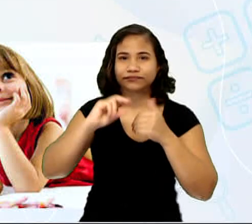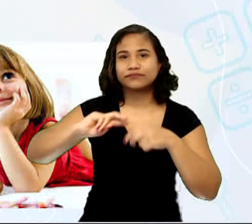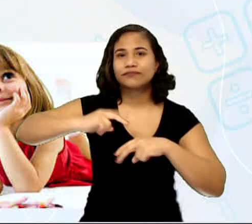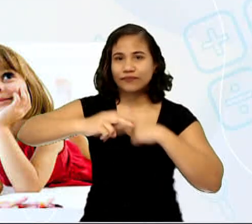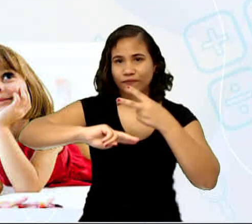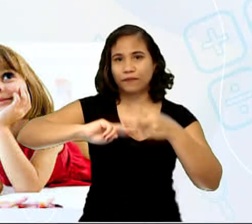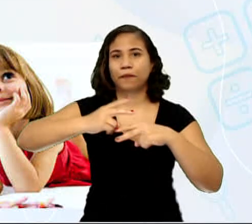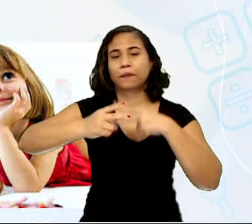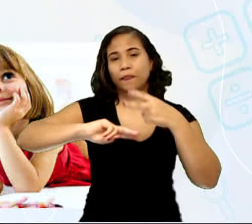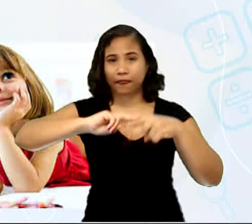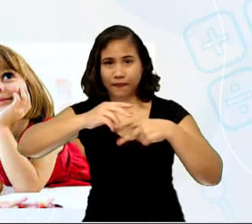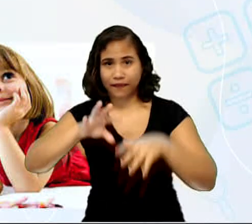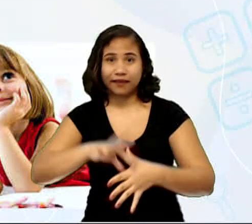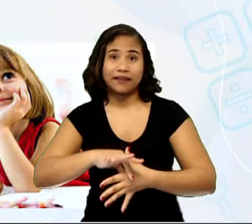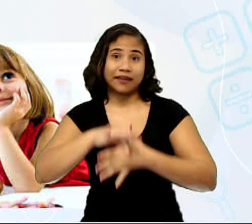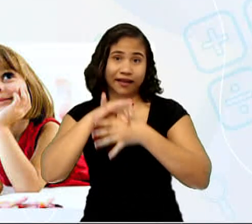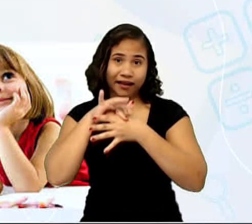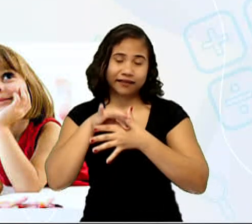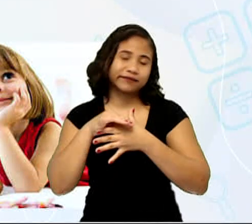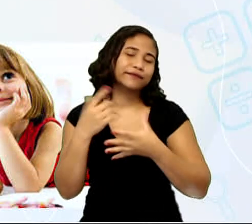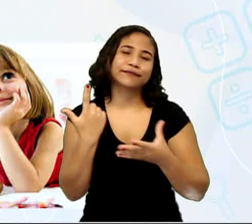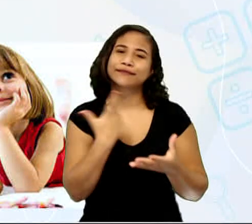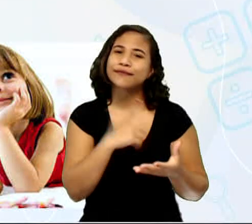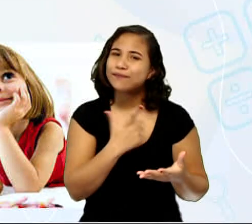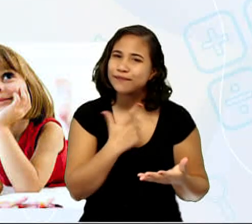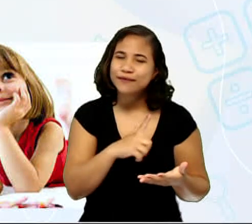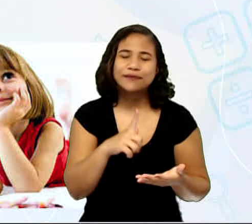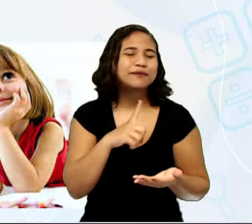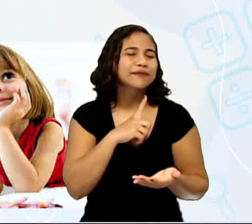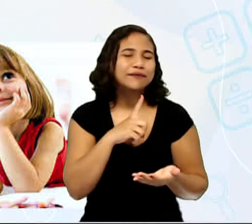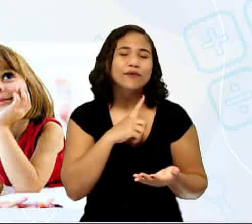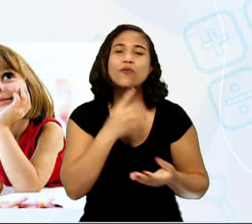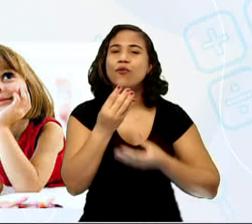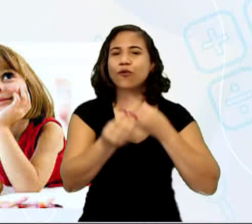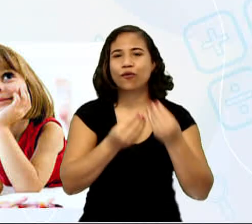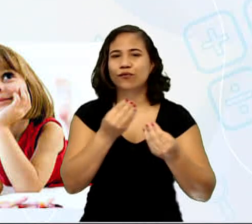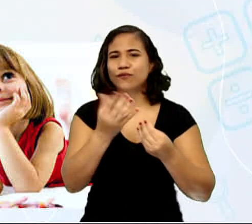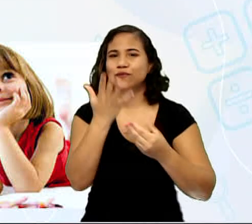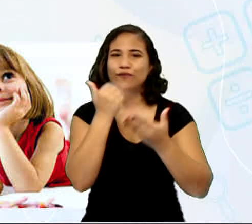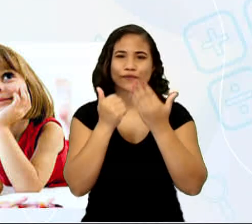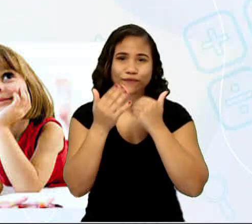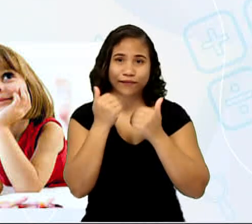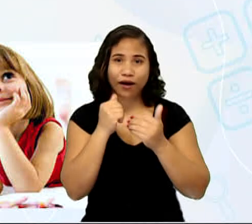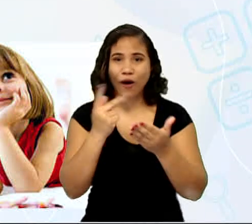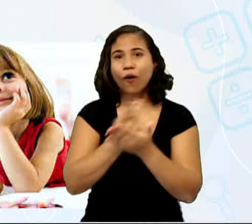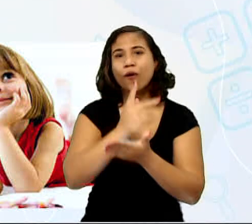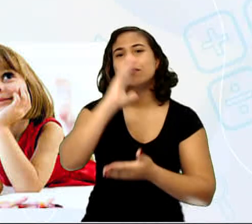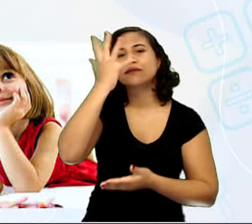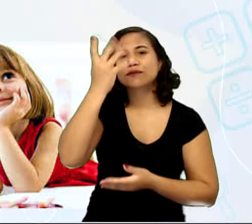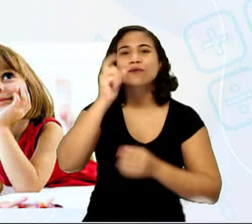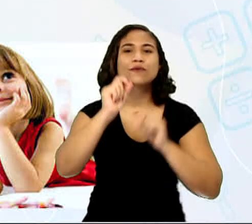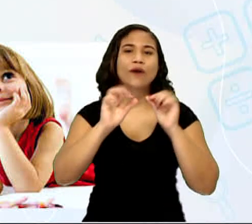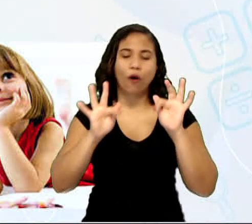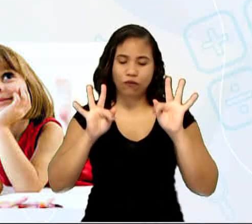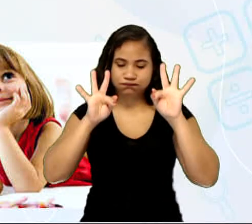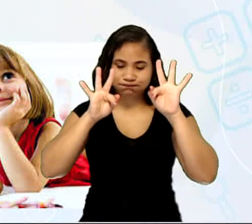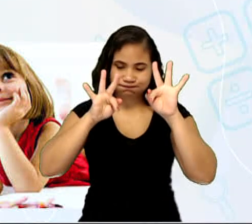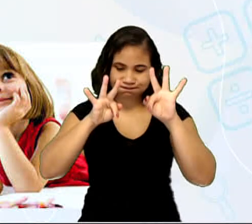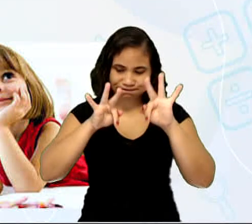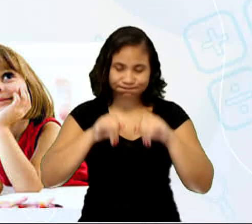consumidores secundários, não teriam como se alimentar. Poderia acontecer aí o final